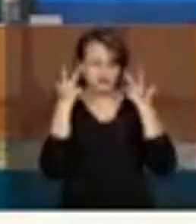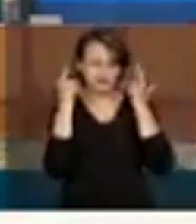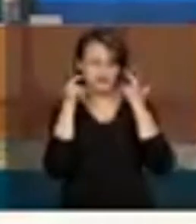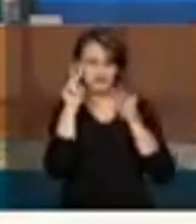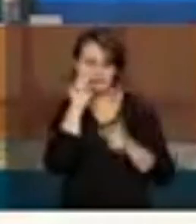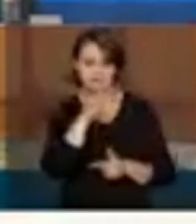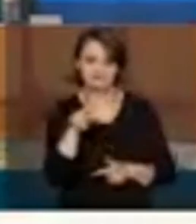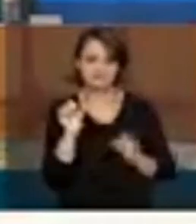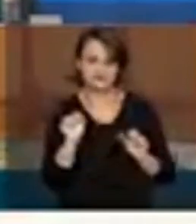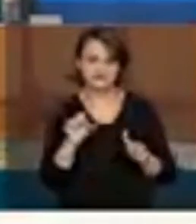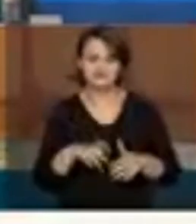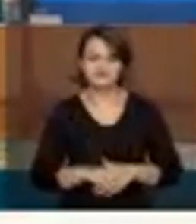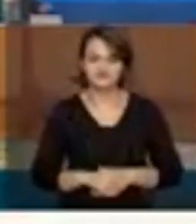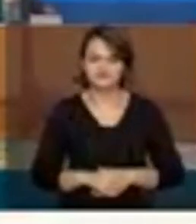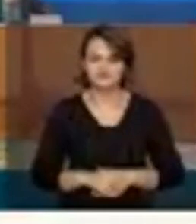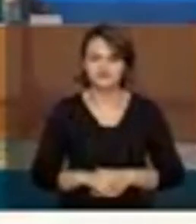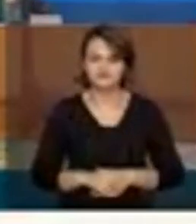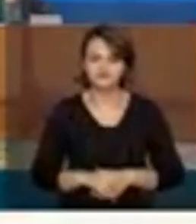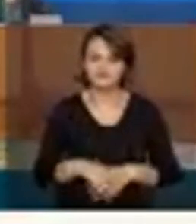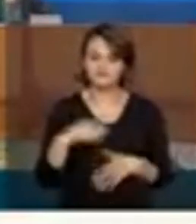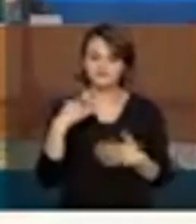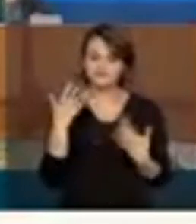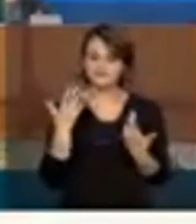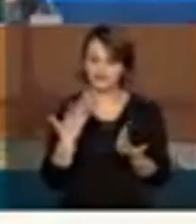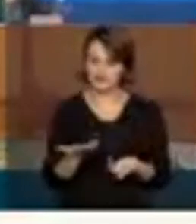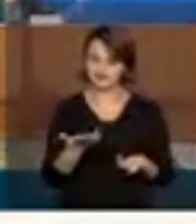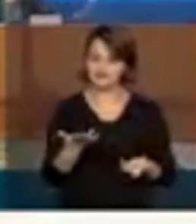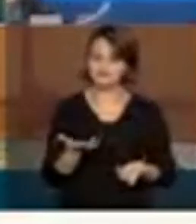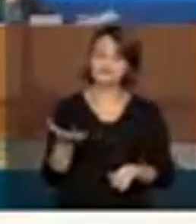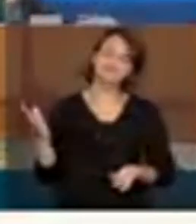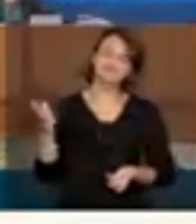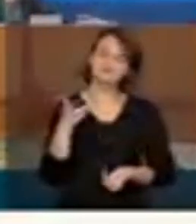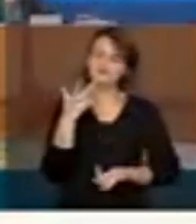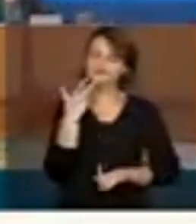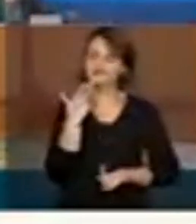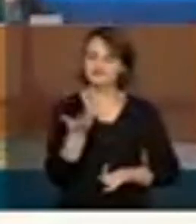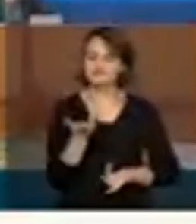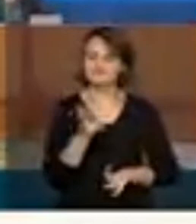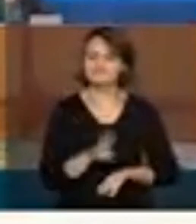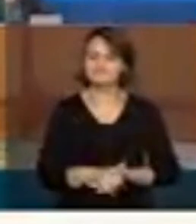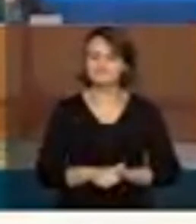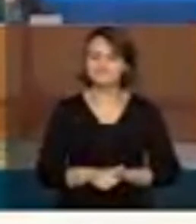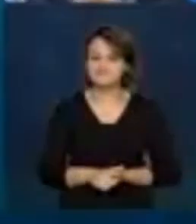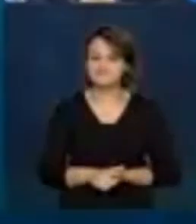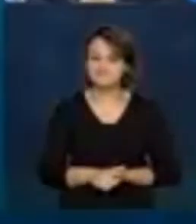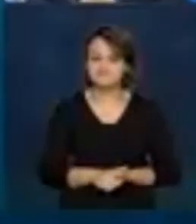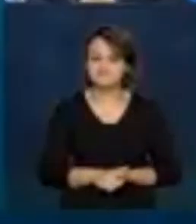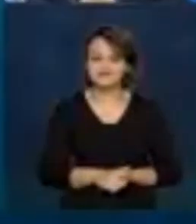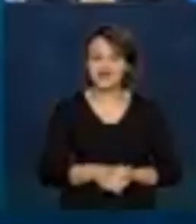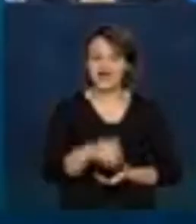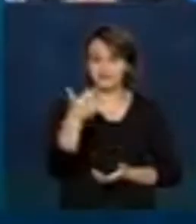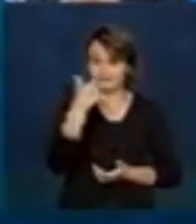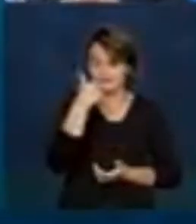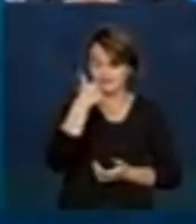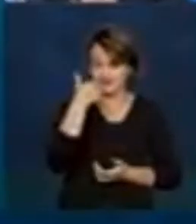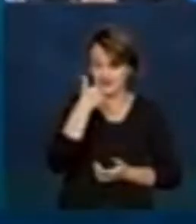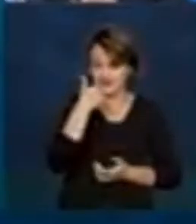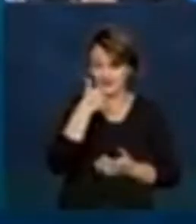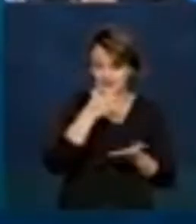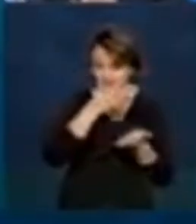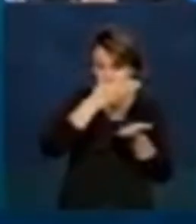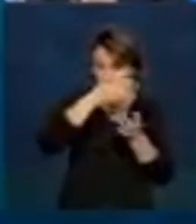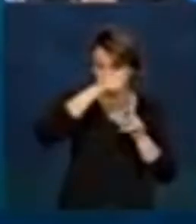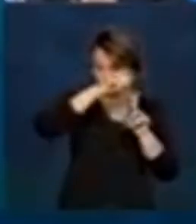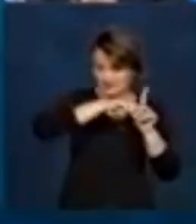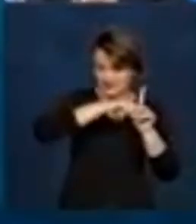favor? Então, como nós acabamos de falar, a primeira parcela do auxílio